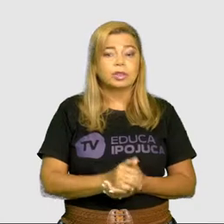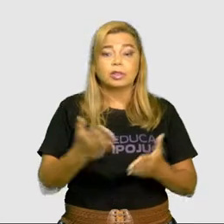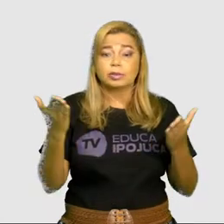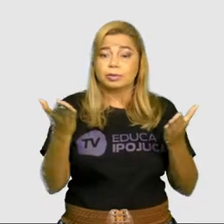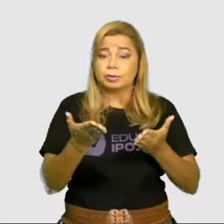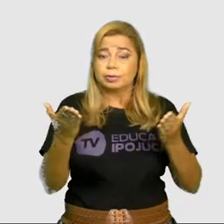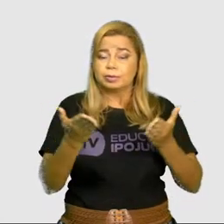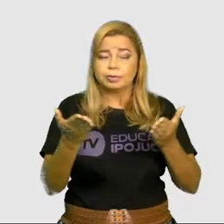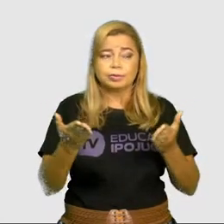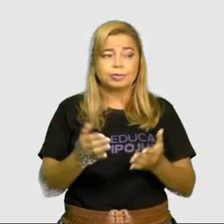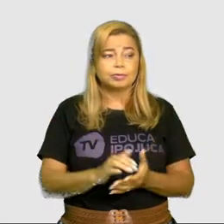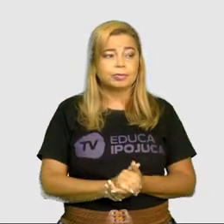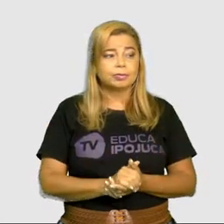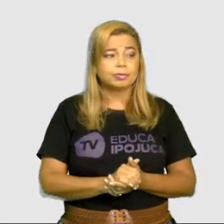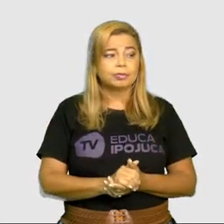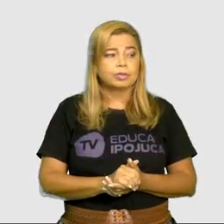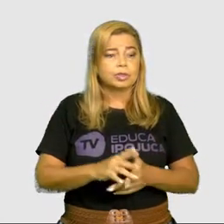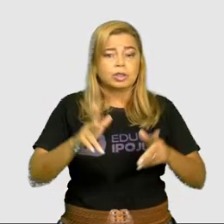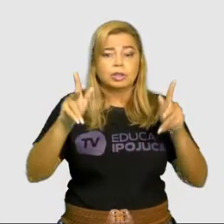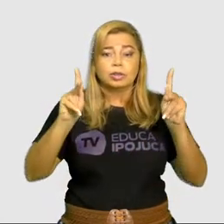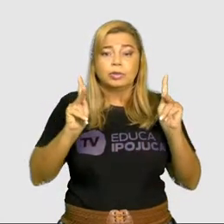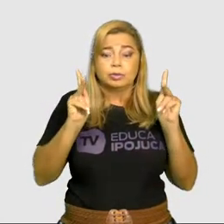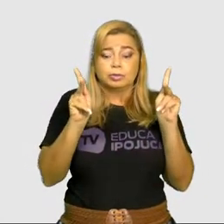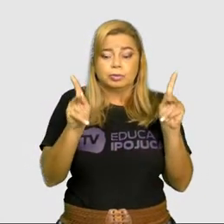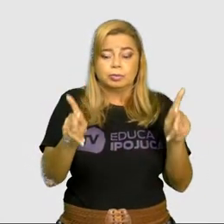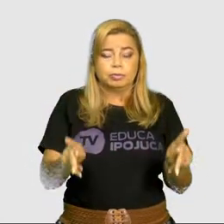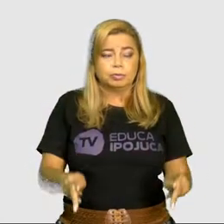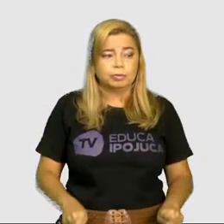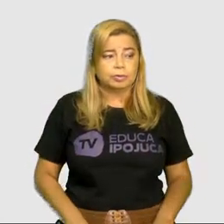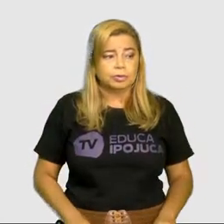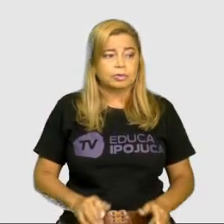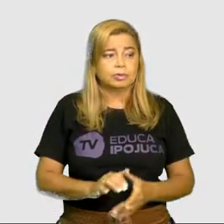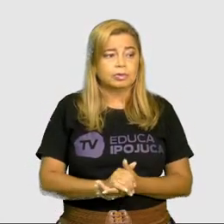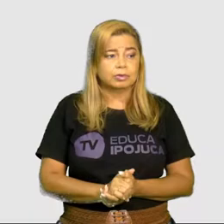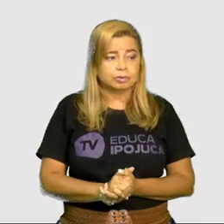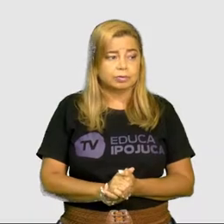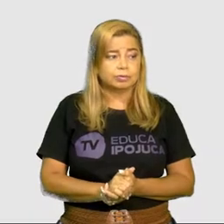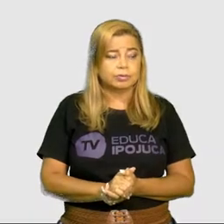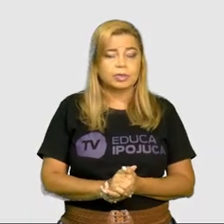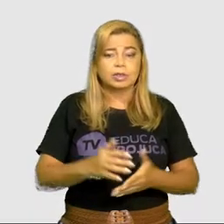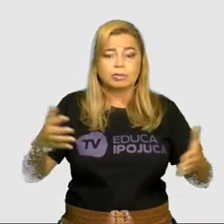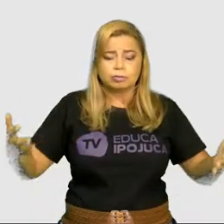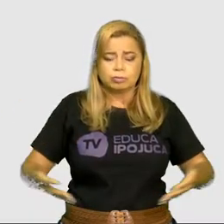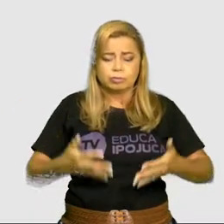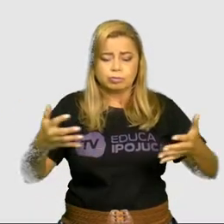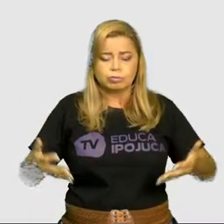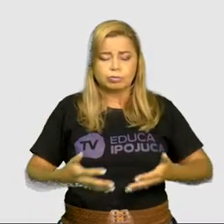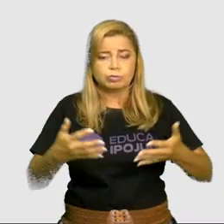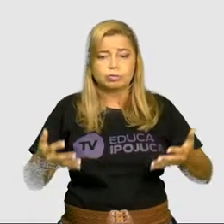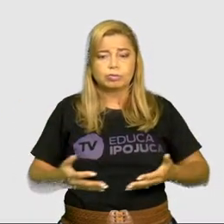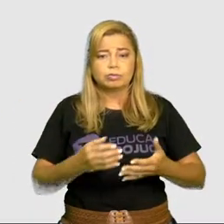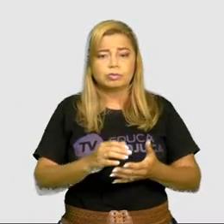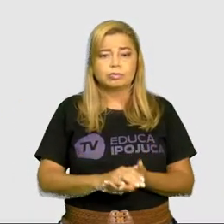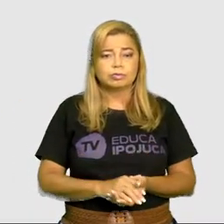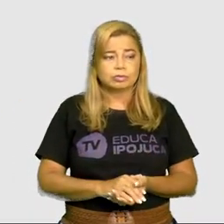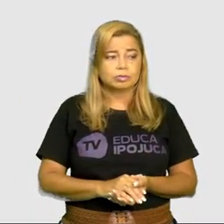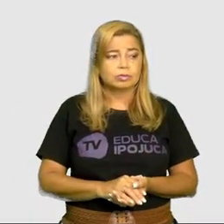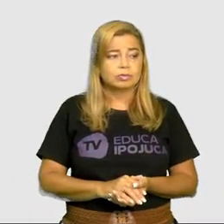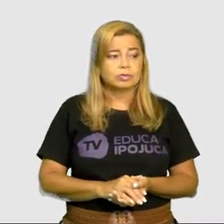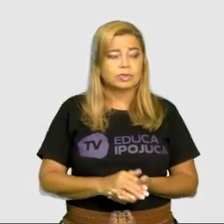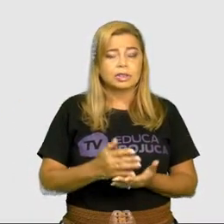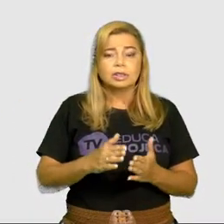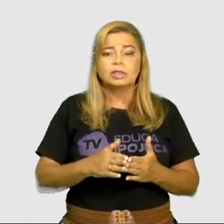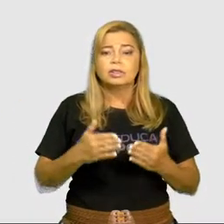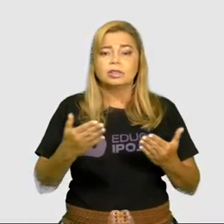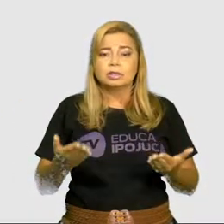hoje, humano, hálito, horta. São palavras que você está lendo aí comigo,